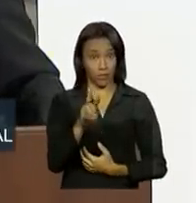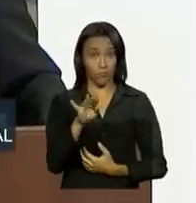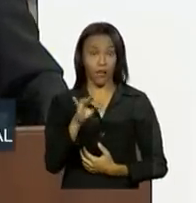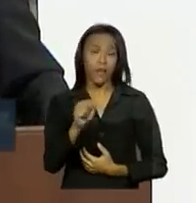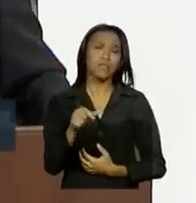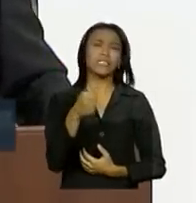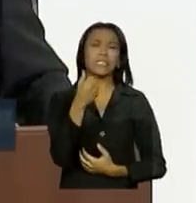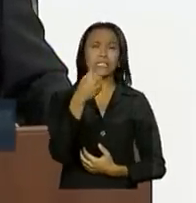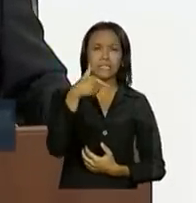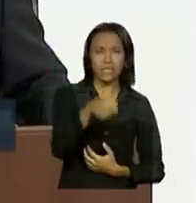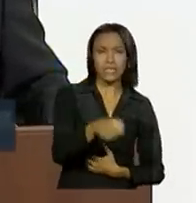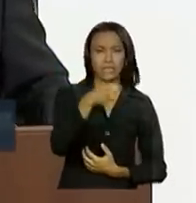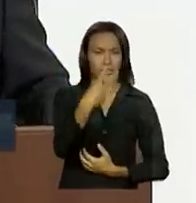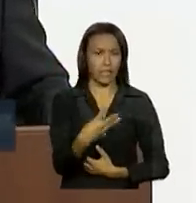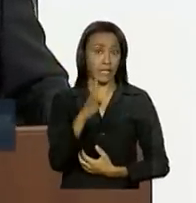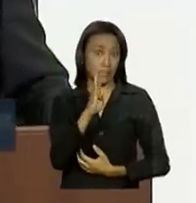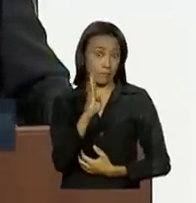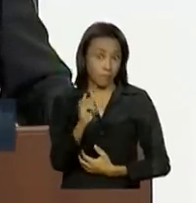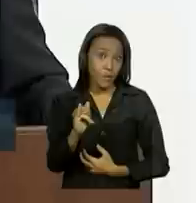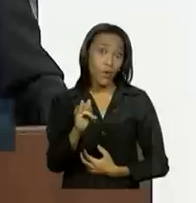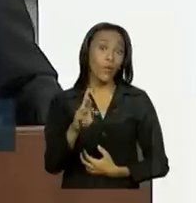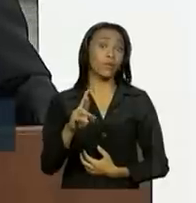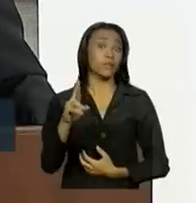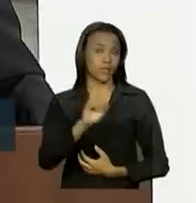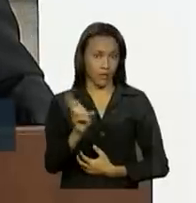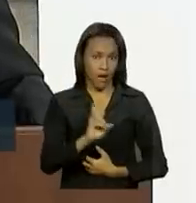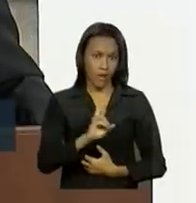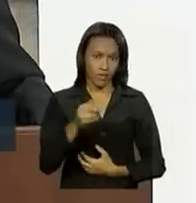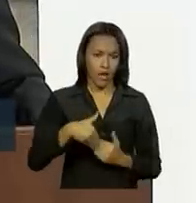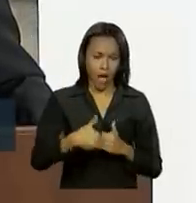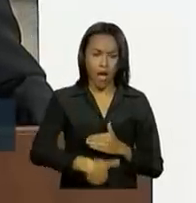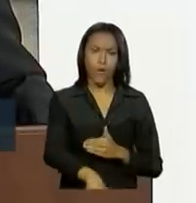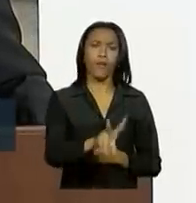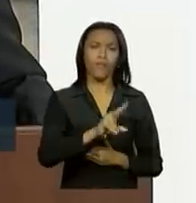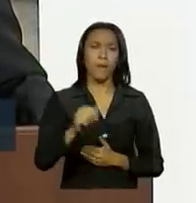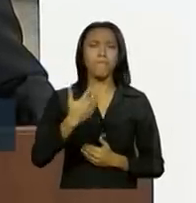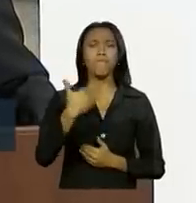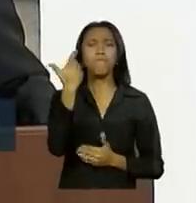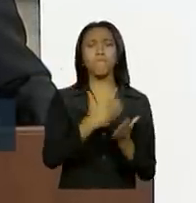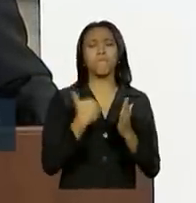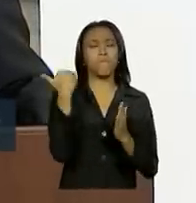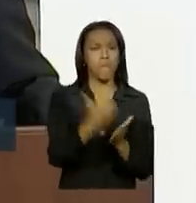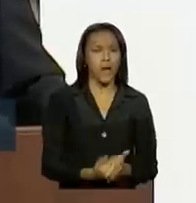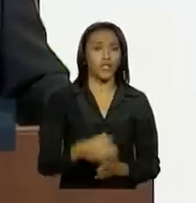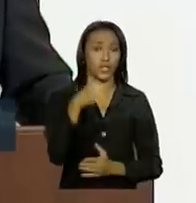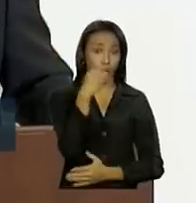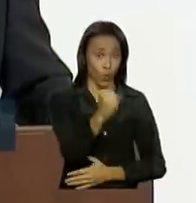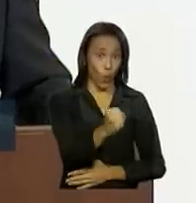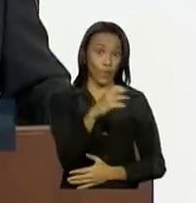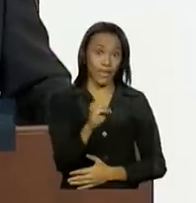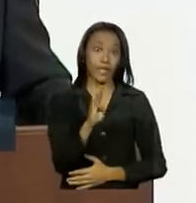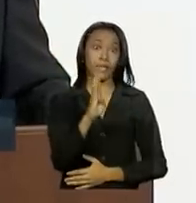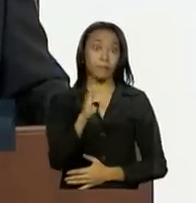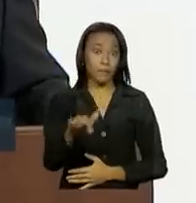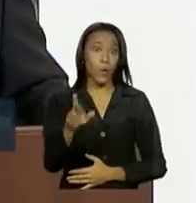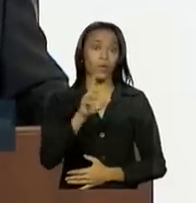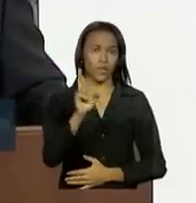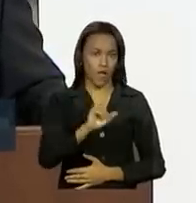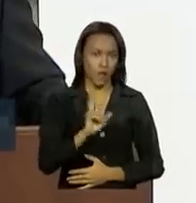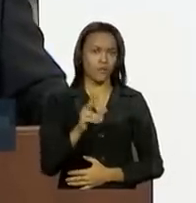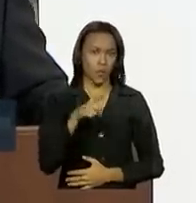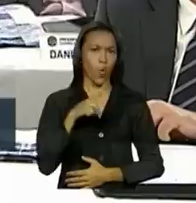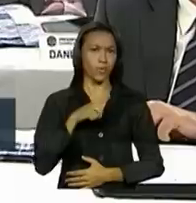bilhões de reais. Este ano, ela vai investir mais de 80 bilhões de reais. Como existe